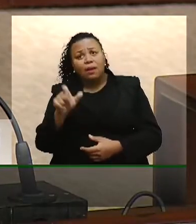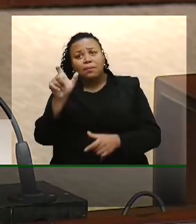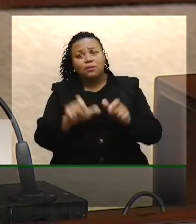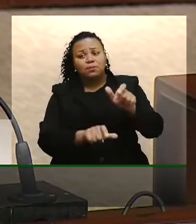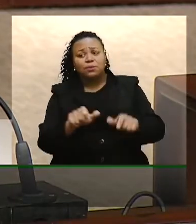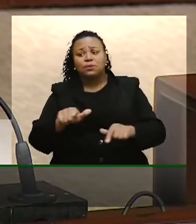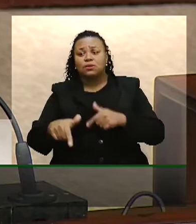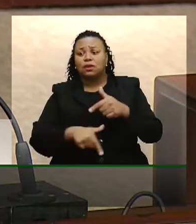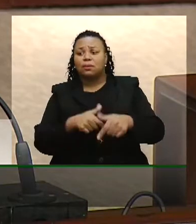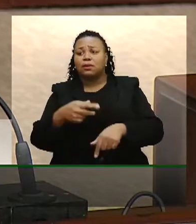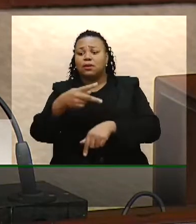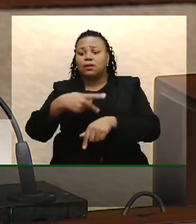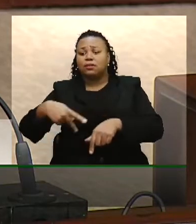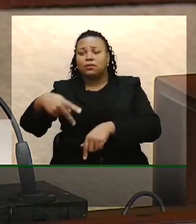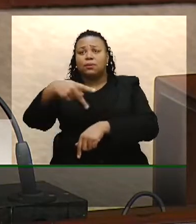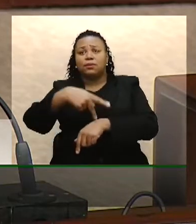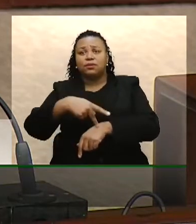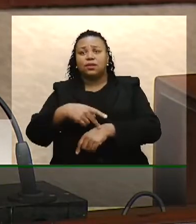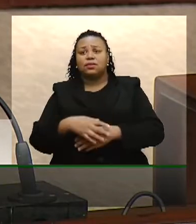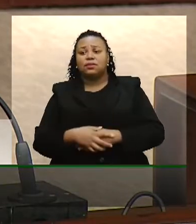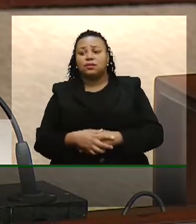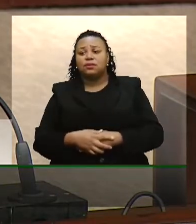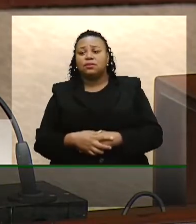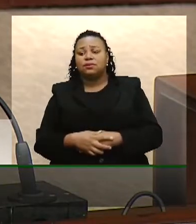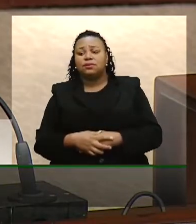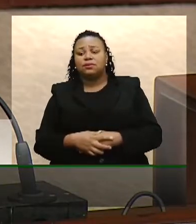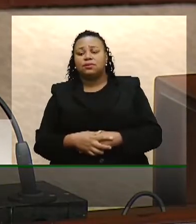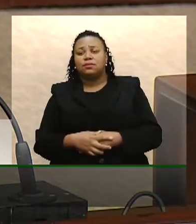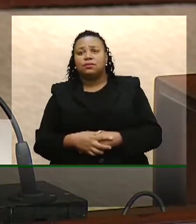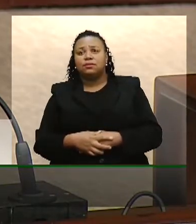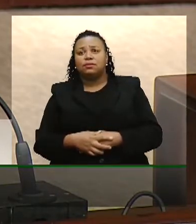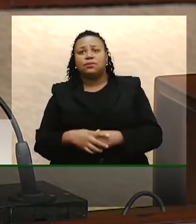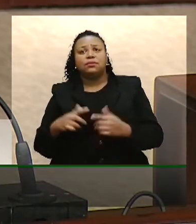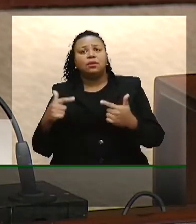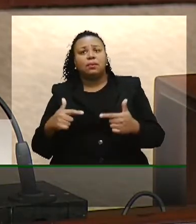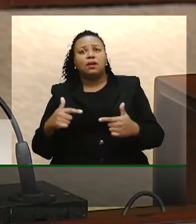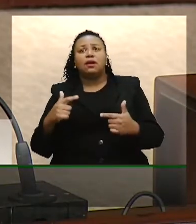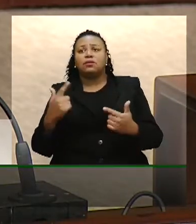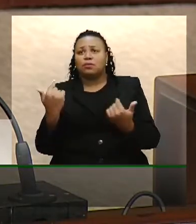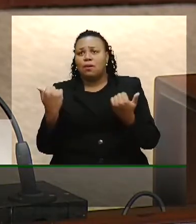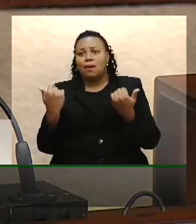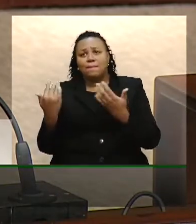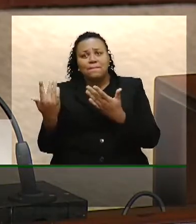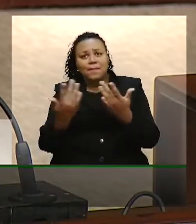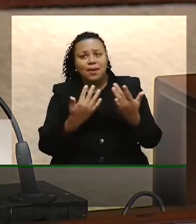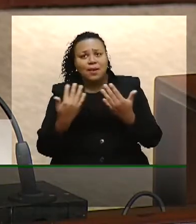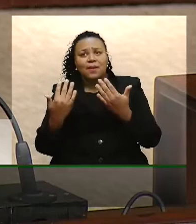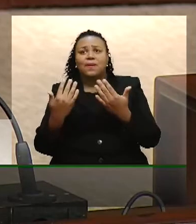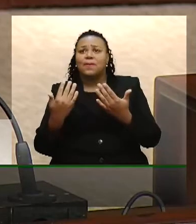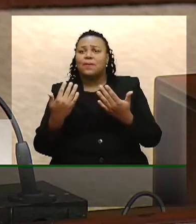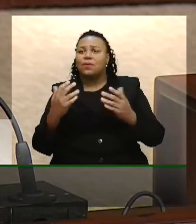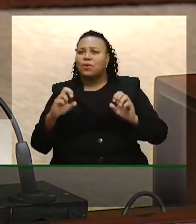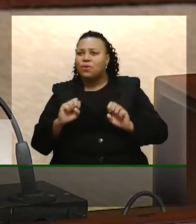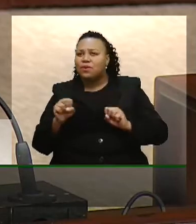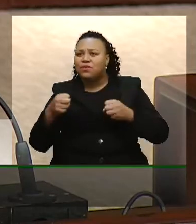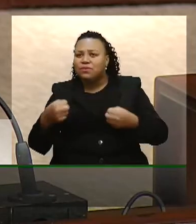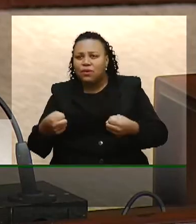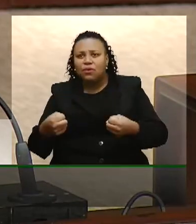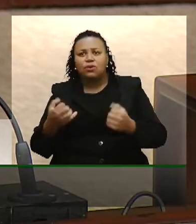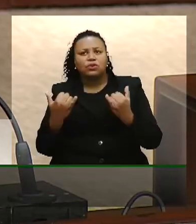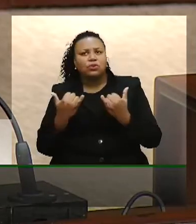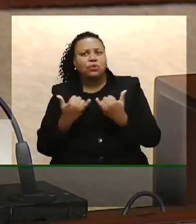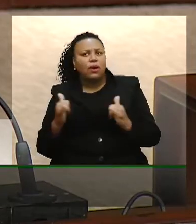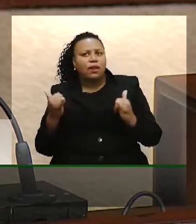trabalhadores desse país. Os trabalhadores que com a sua mão de obra, com o seu esforço, com a sua